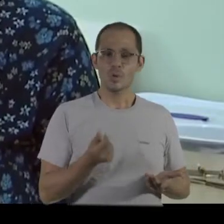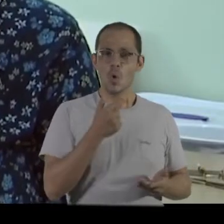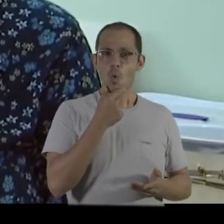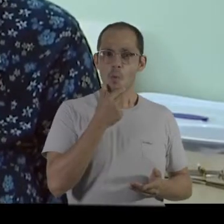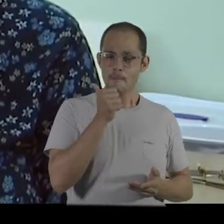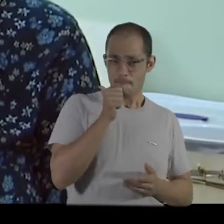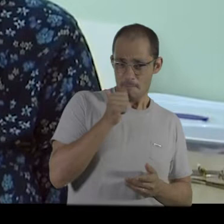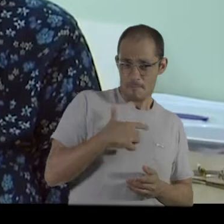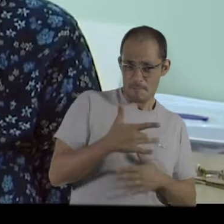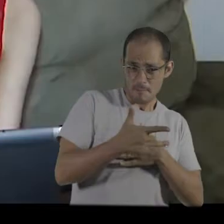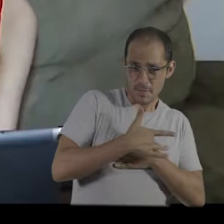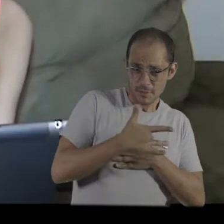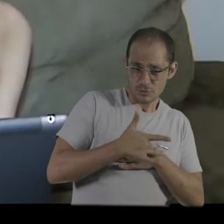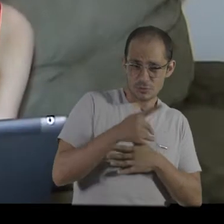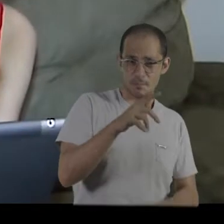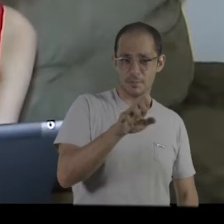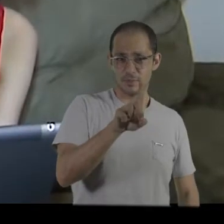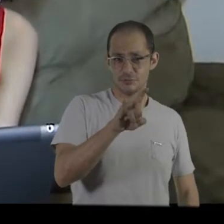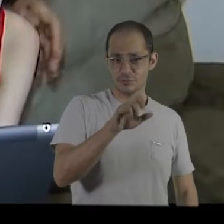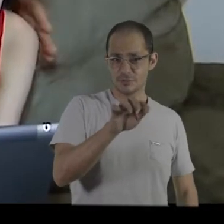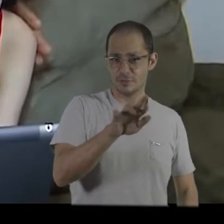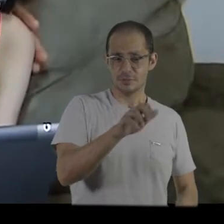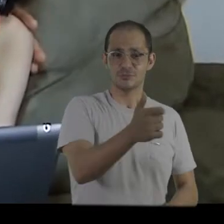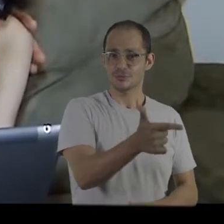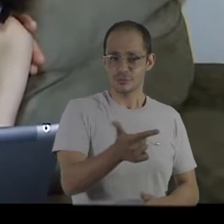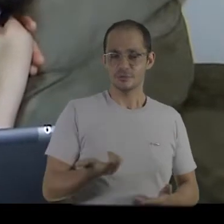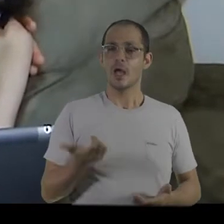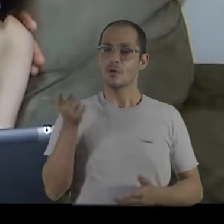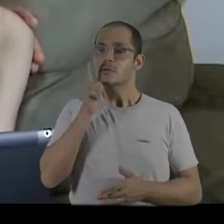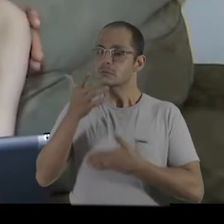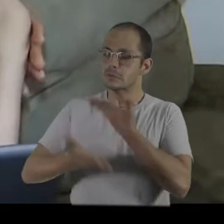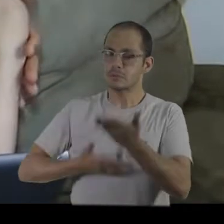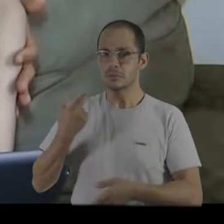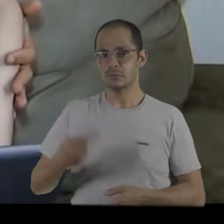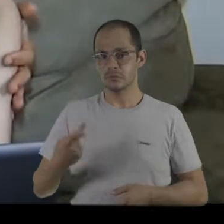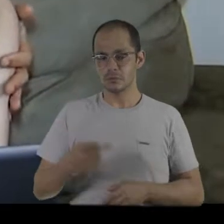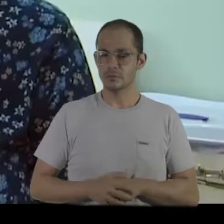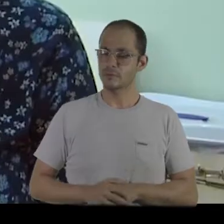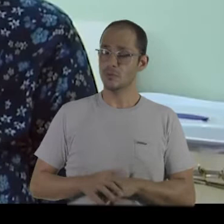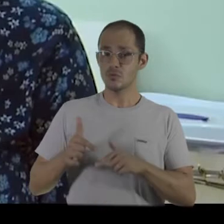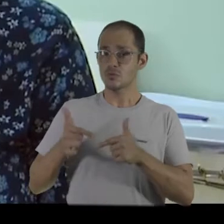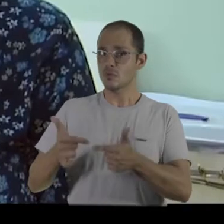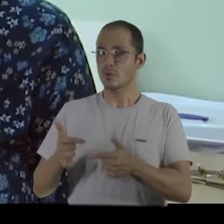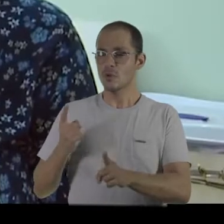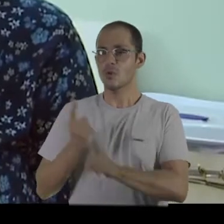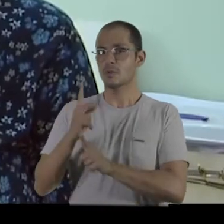Mal tinha um pediatra. O tratamento mesmo era aqui. A gente teve muita sorte de ter encontrado